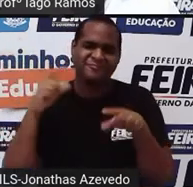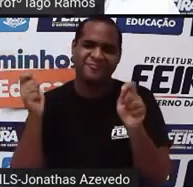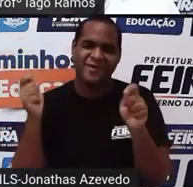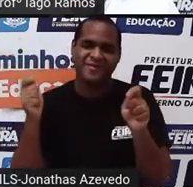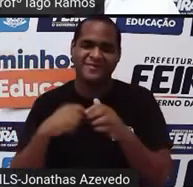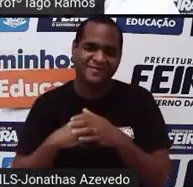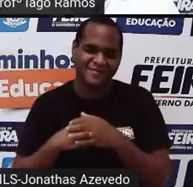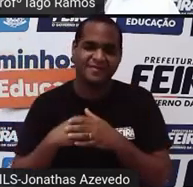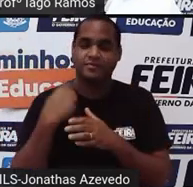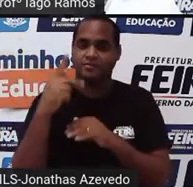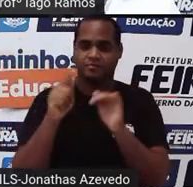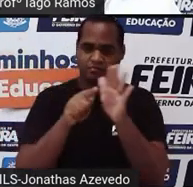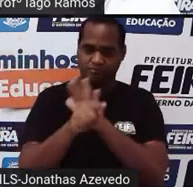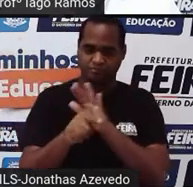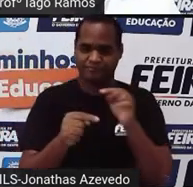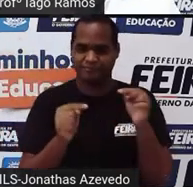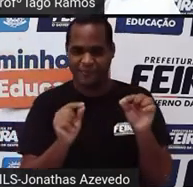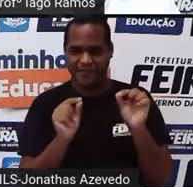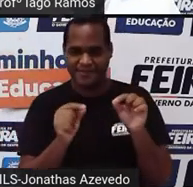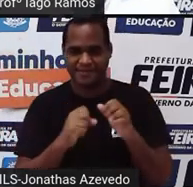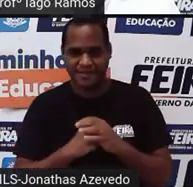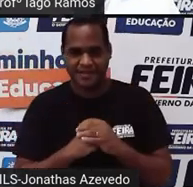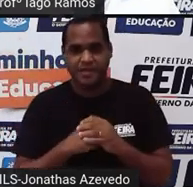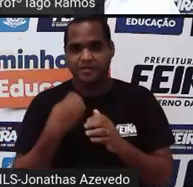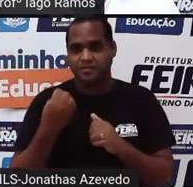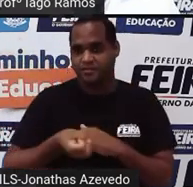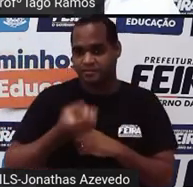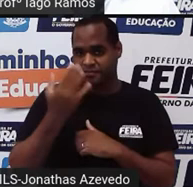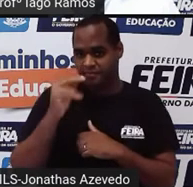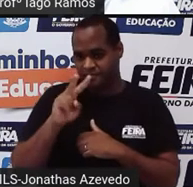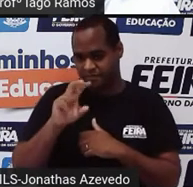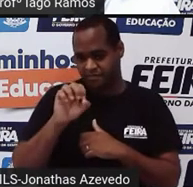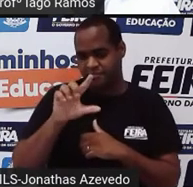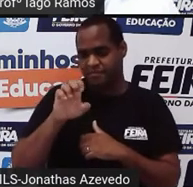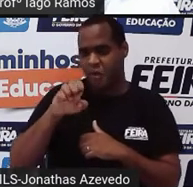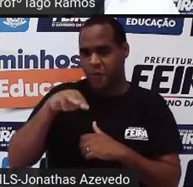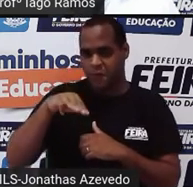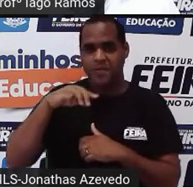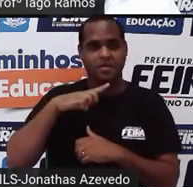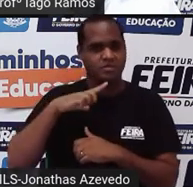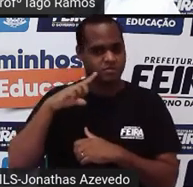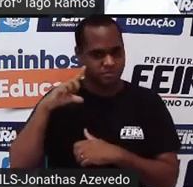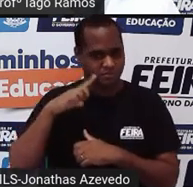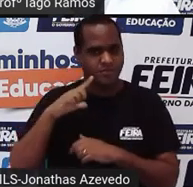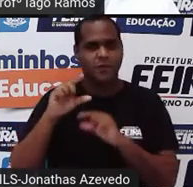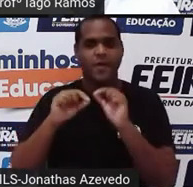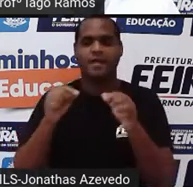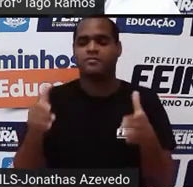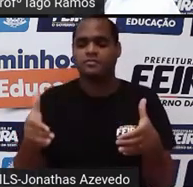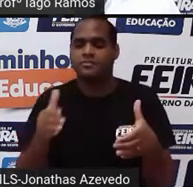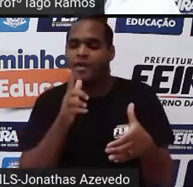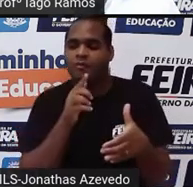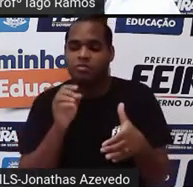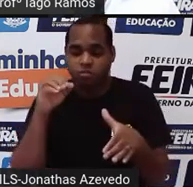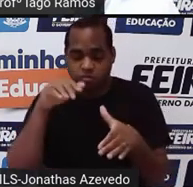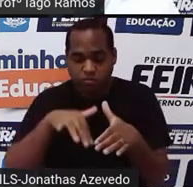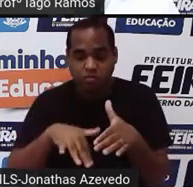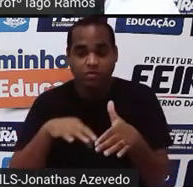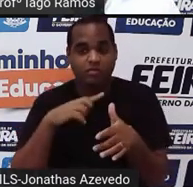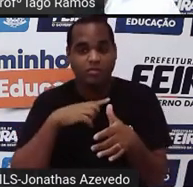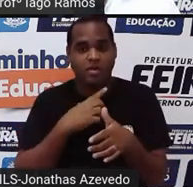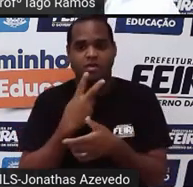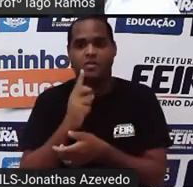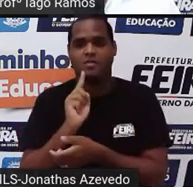E ali está perguntando o seguinte, qual é o volume do recipiente se nele cabem dois